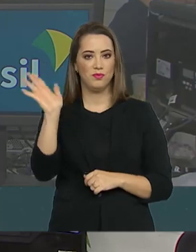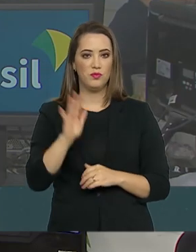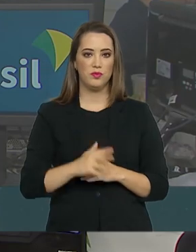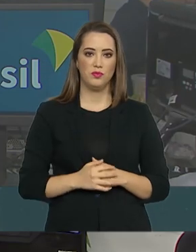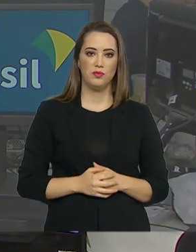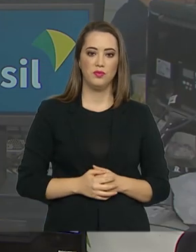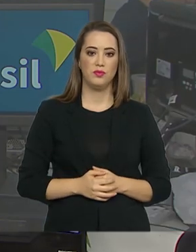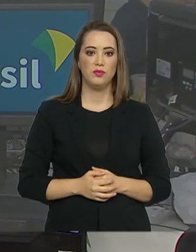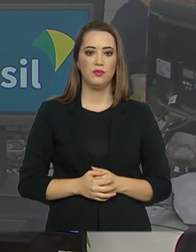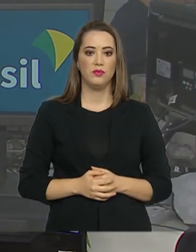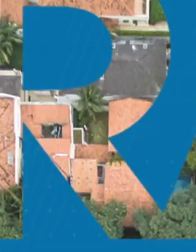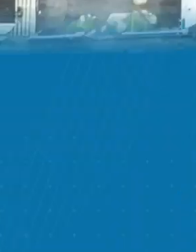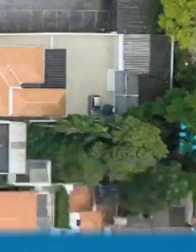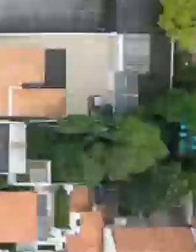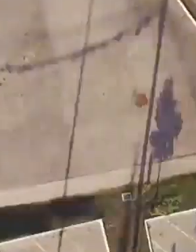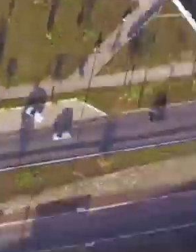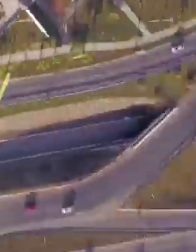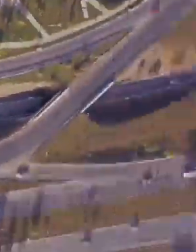edição. Até lá!